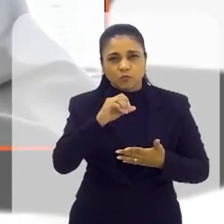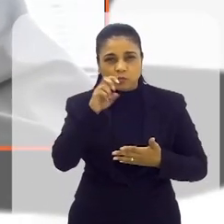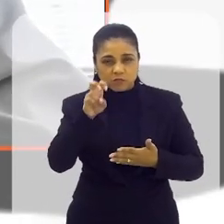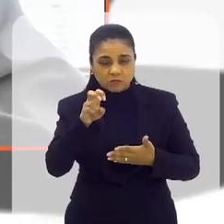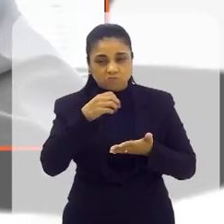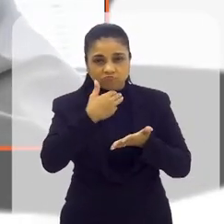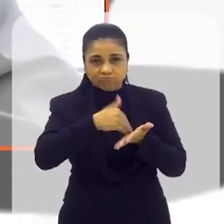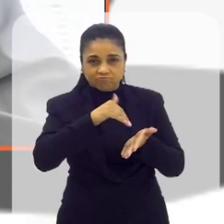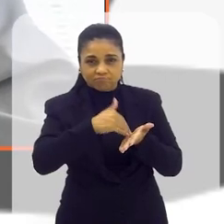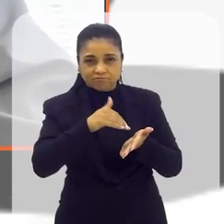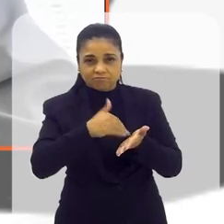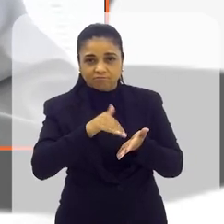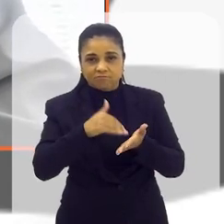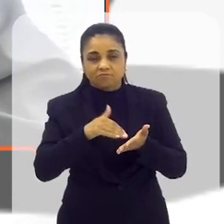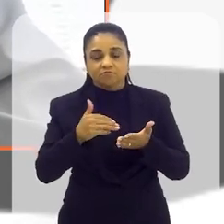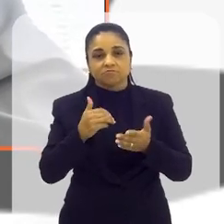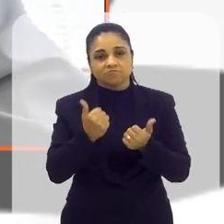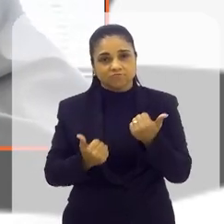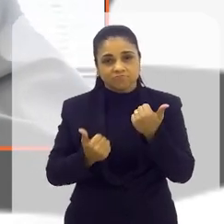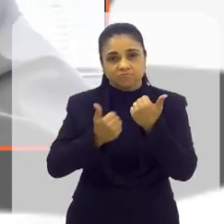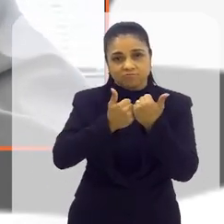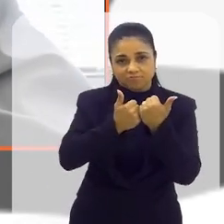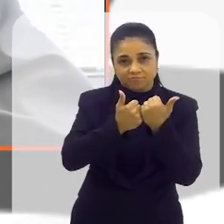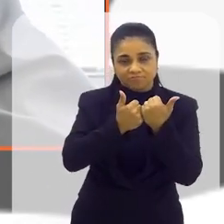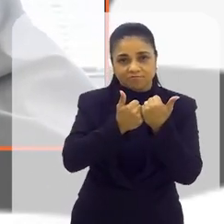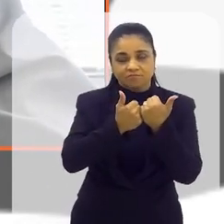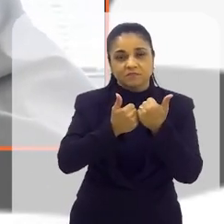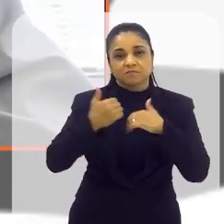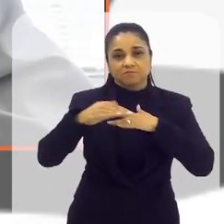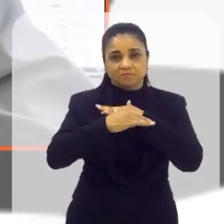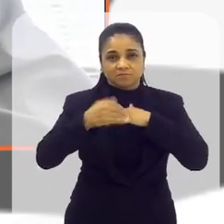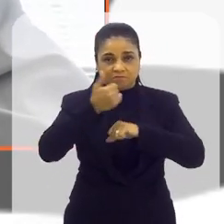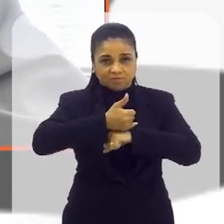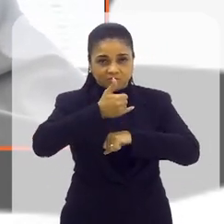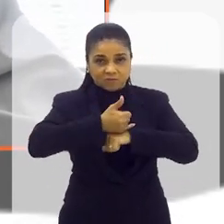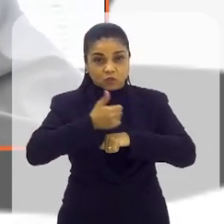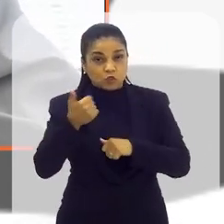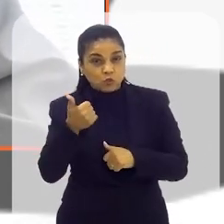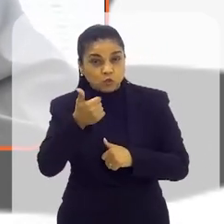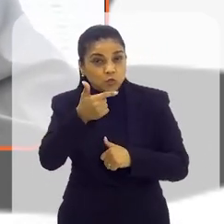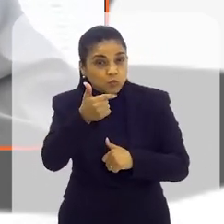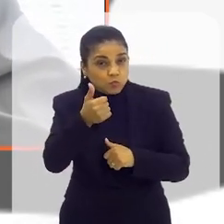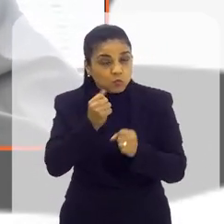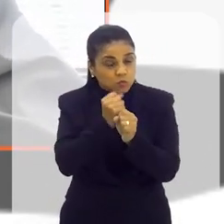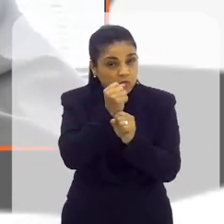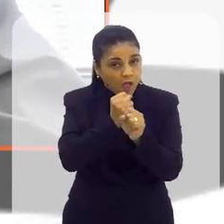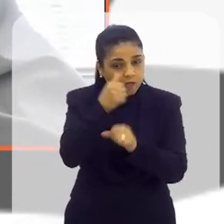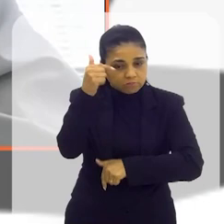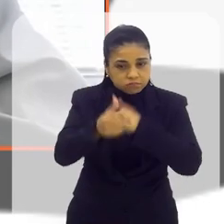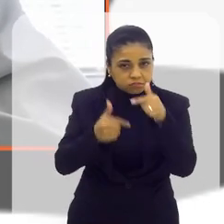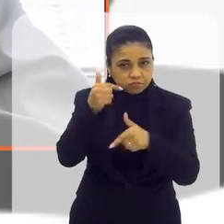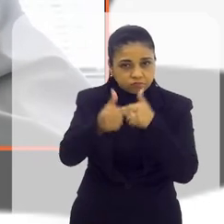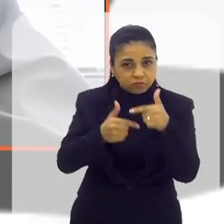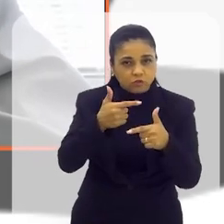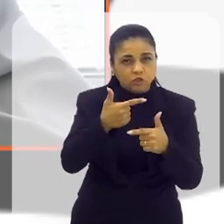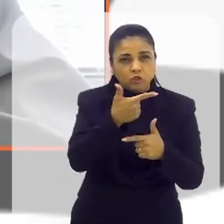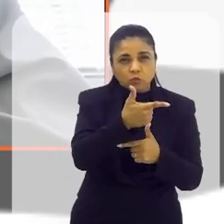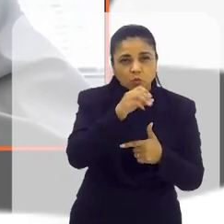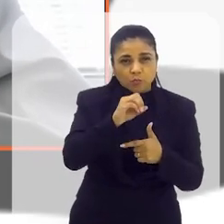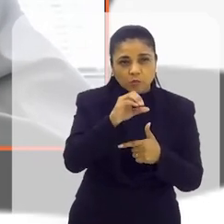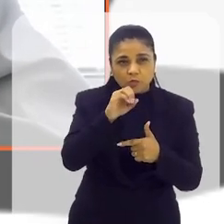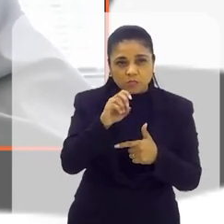de ação comunitária da cidade de Volta Redonda, fiquei lá por 12 anos direto, de